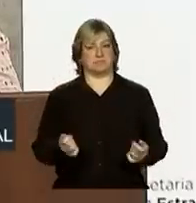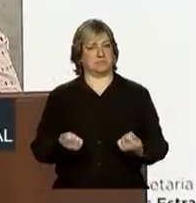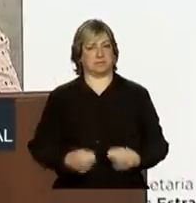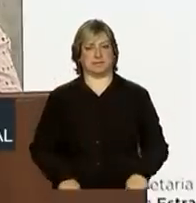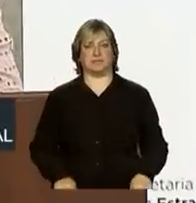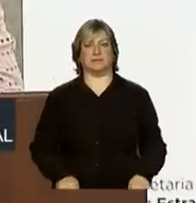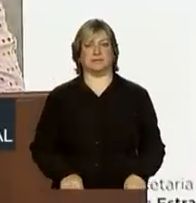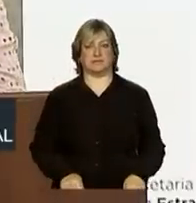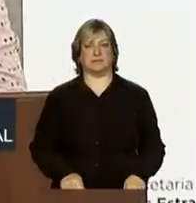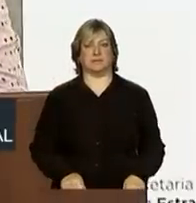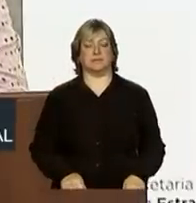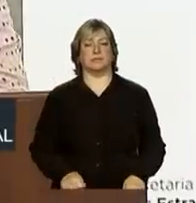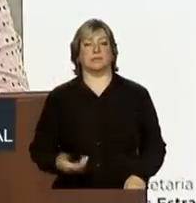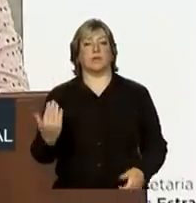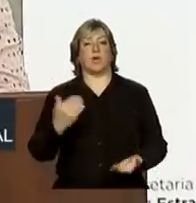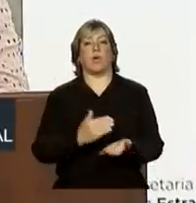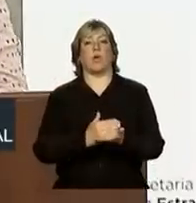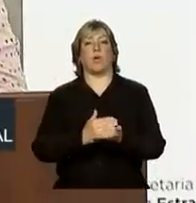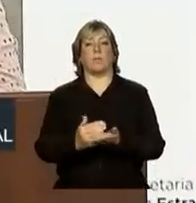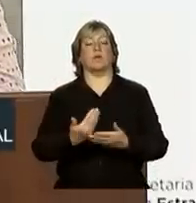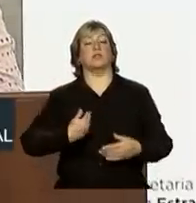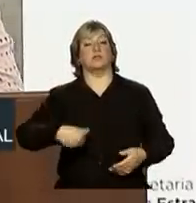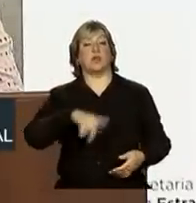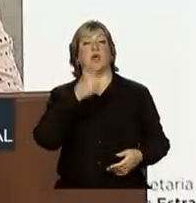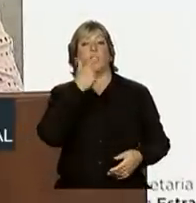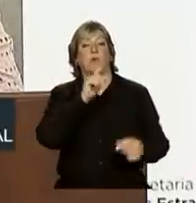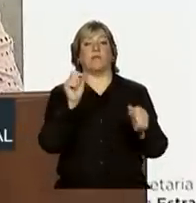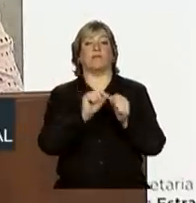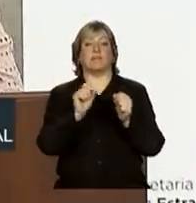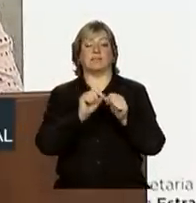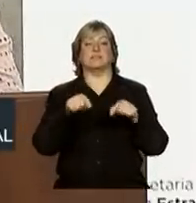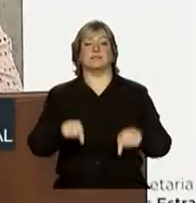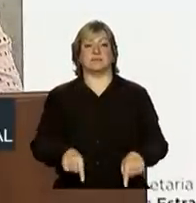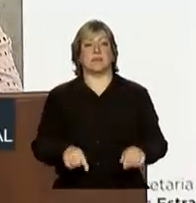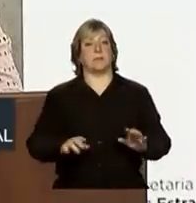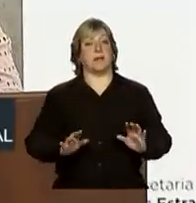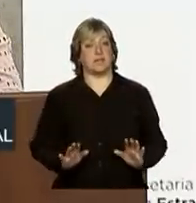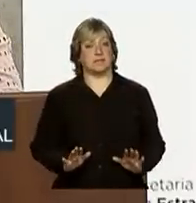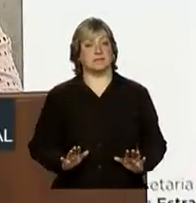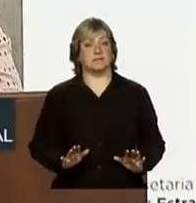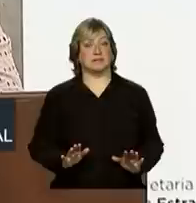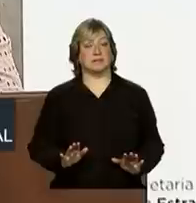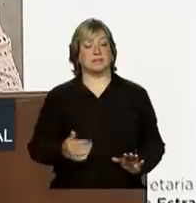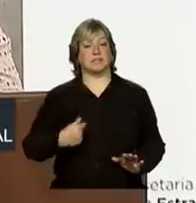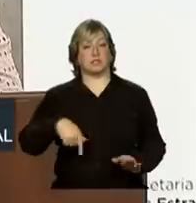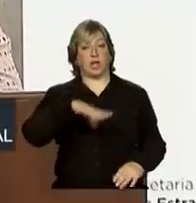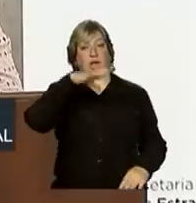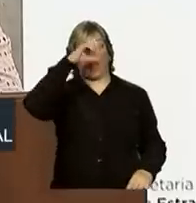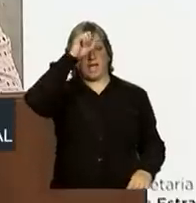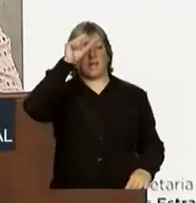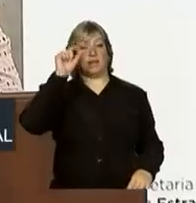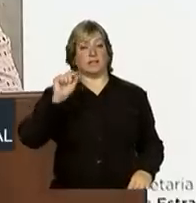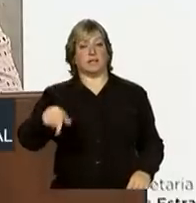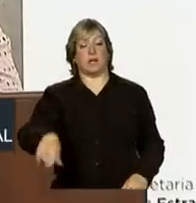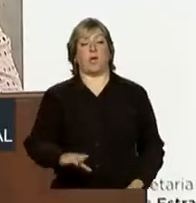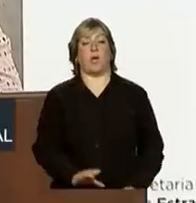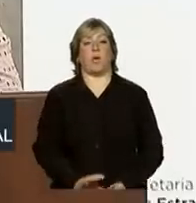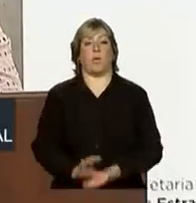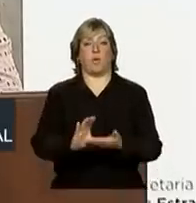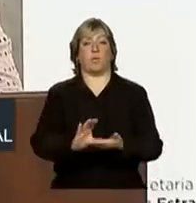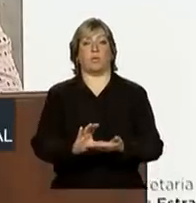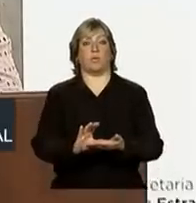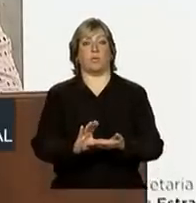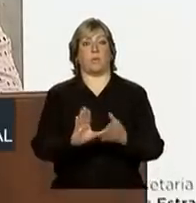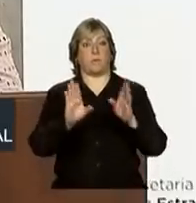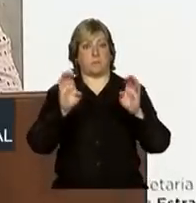No começo, chegamos a fazer isso, mas aprendemos que o Conselho é